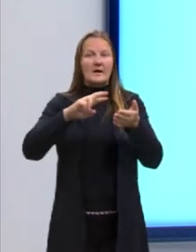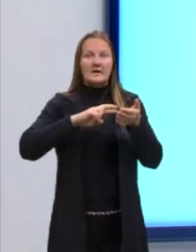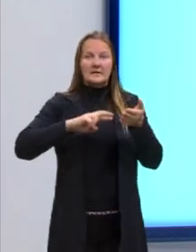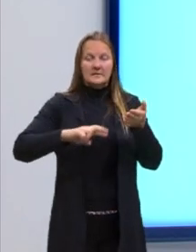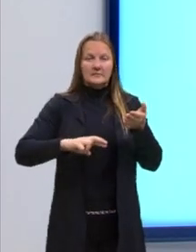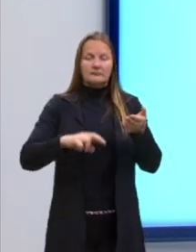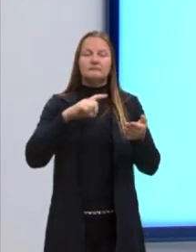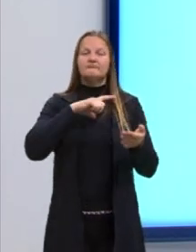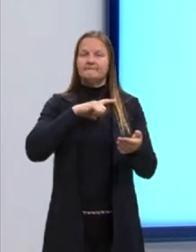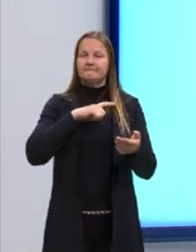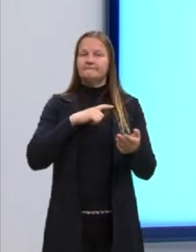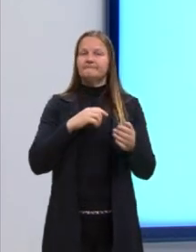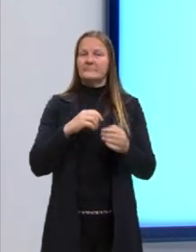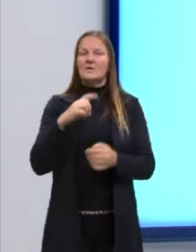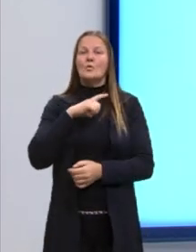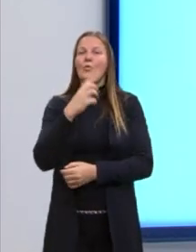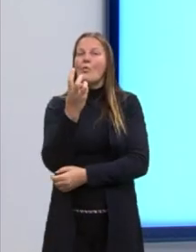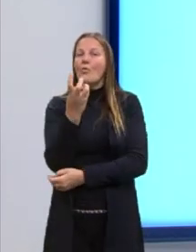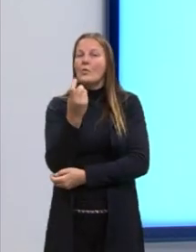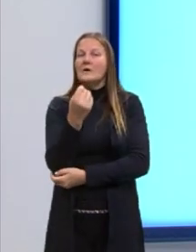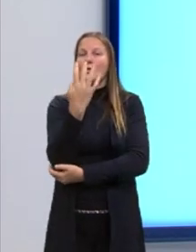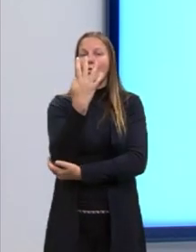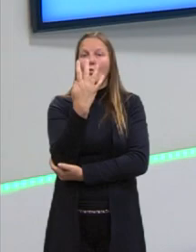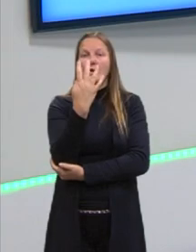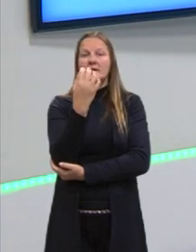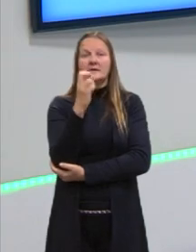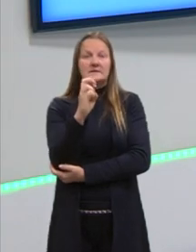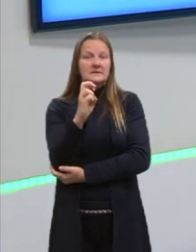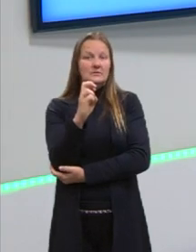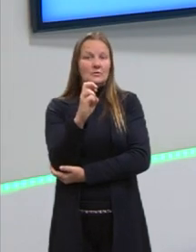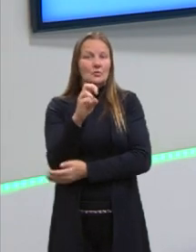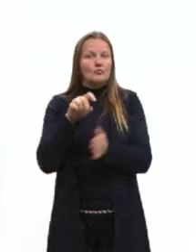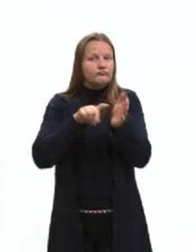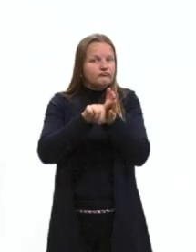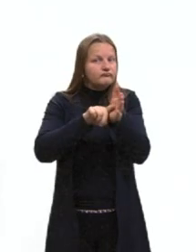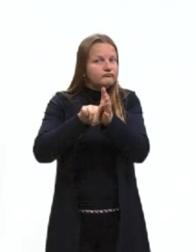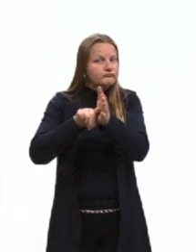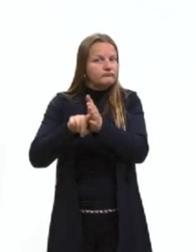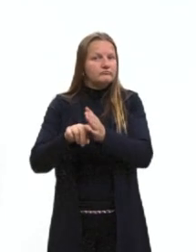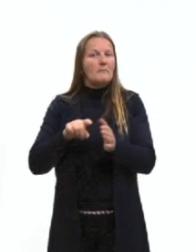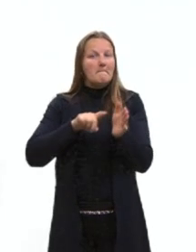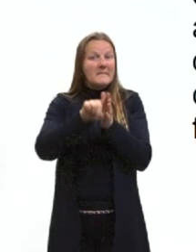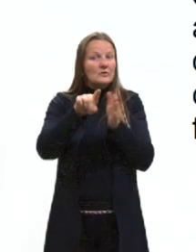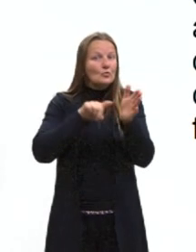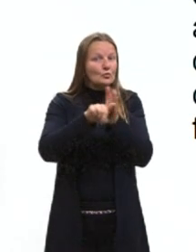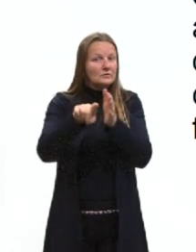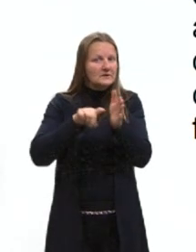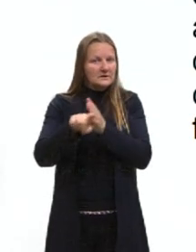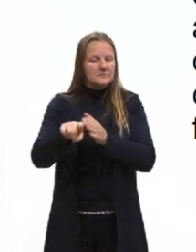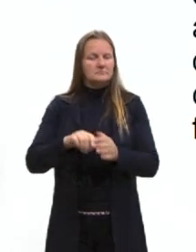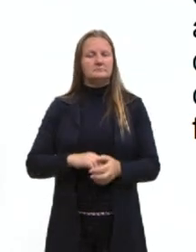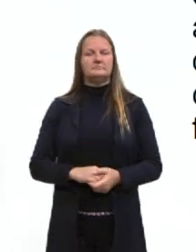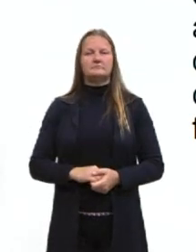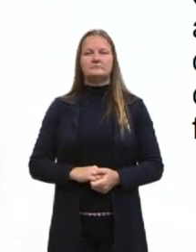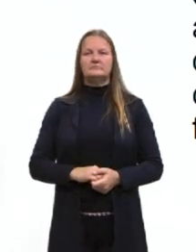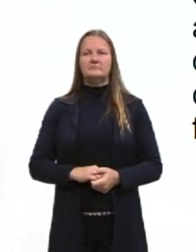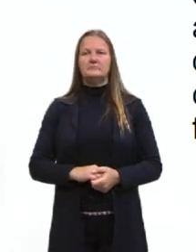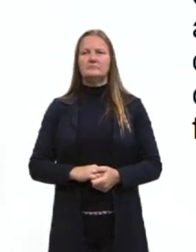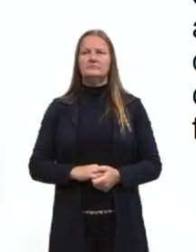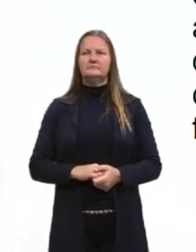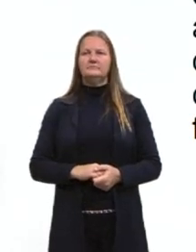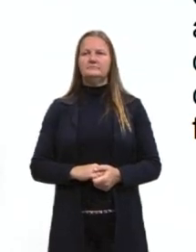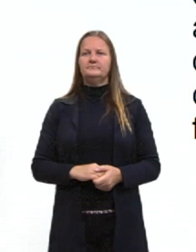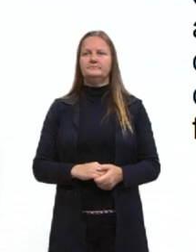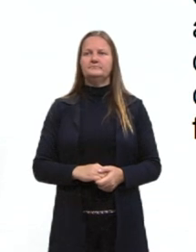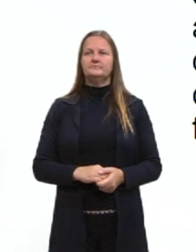obviamente, compostas aí, então, por 45 questões, tá? O Enem, então, se